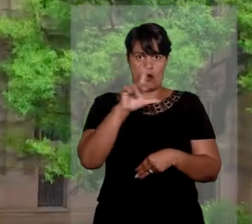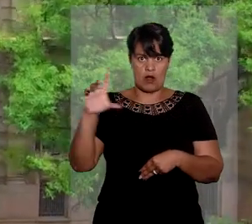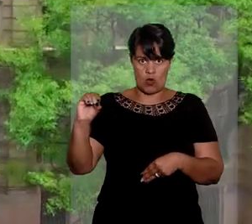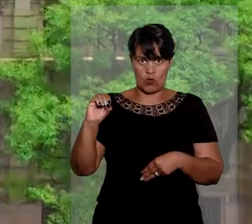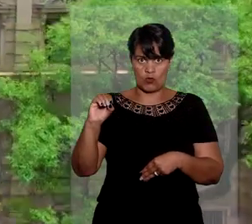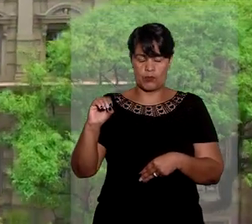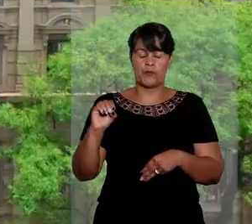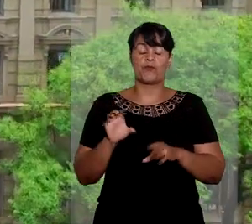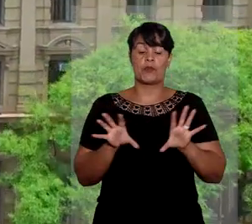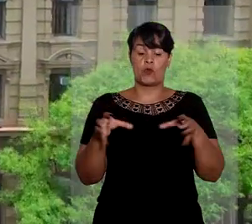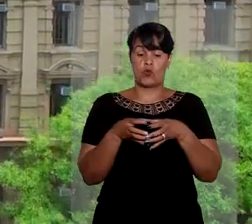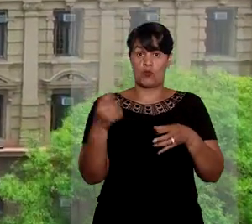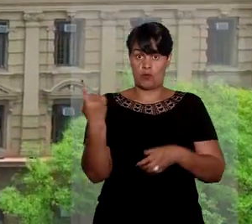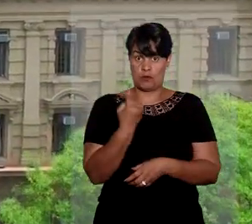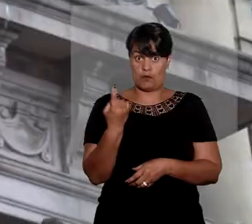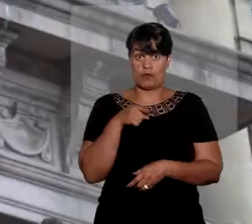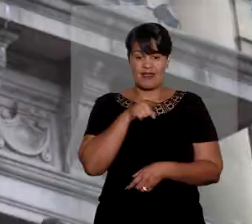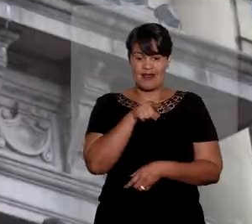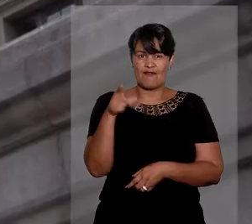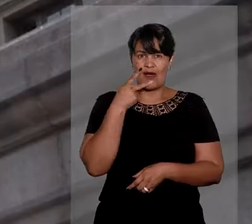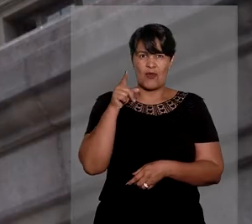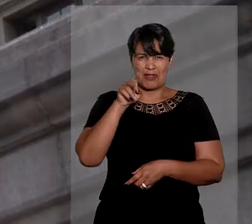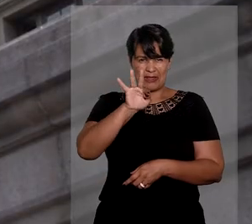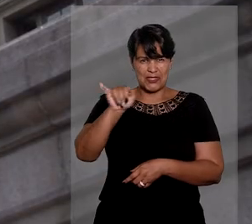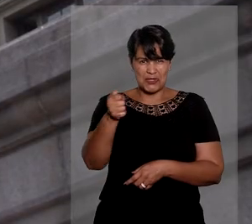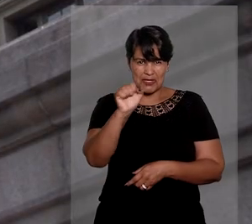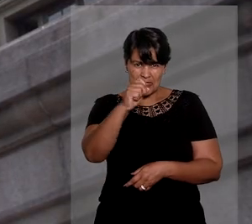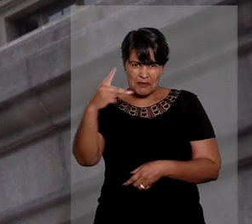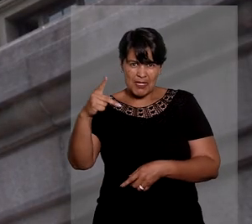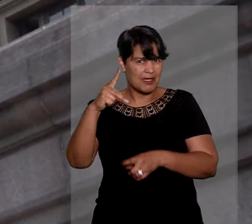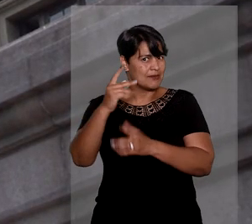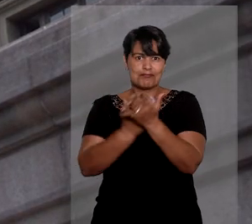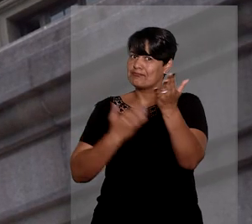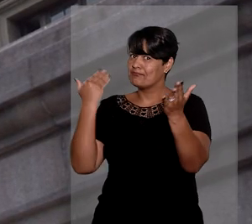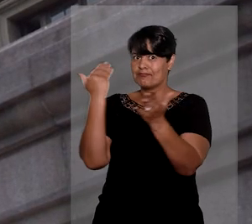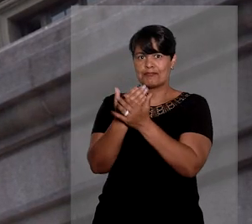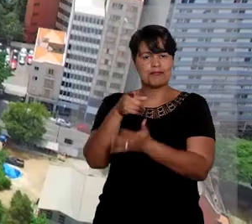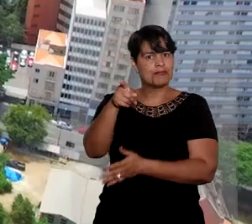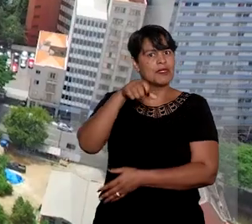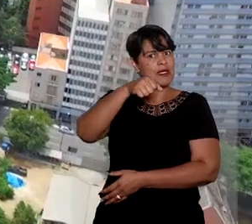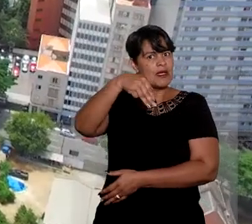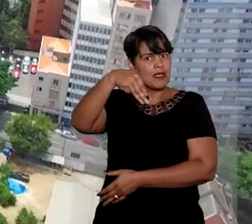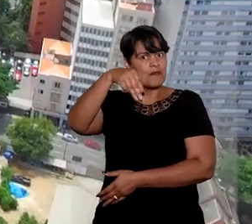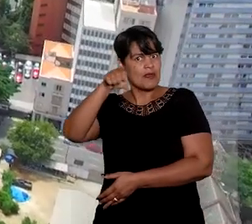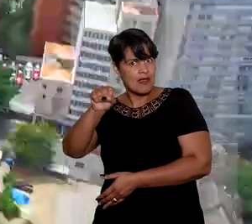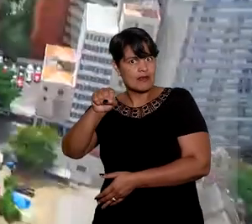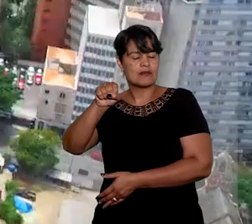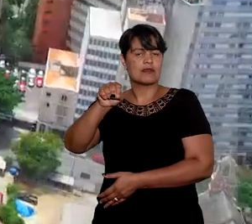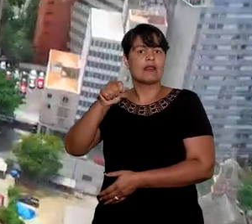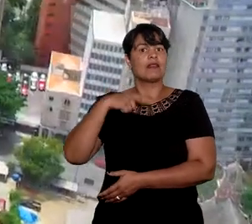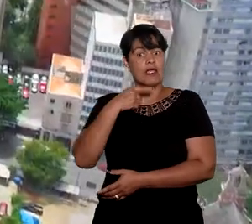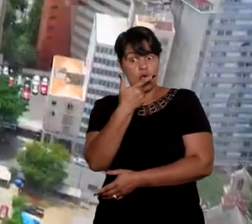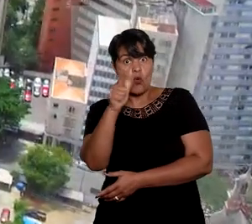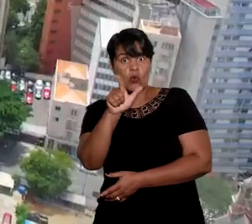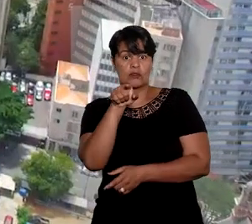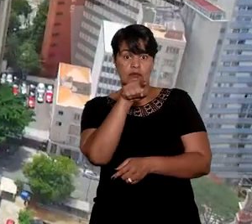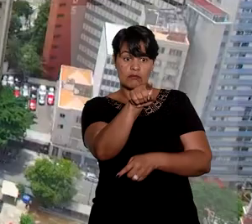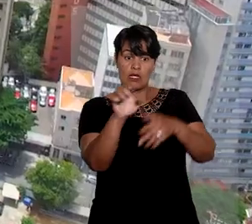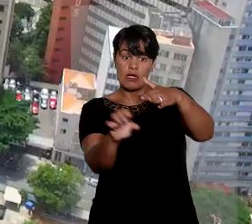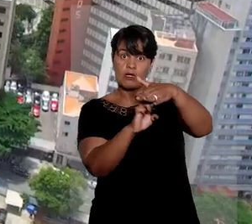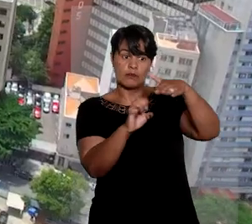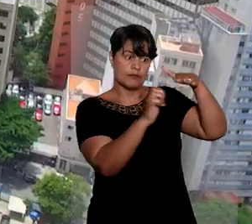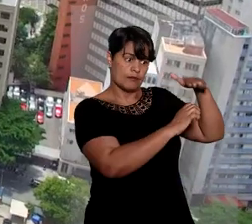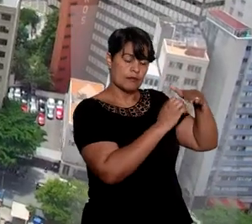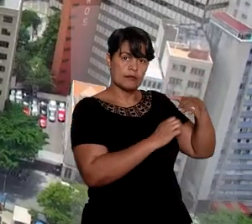Corte Paulista extrapolou os limites dos mandados de segurança impetrados por outras duas empresas na segunda